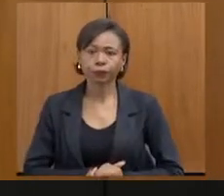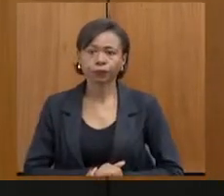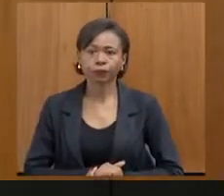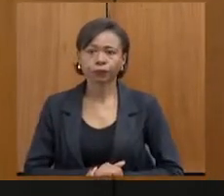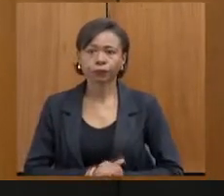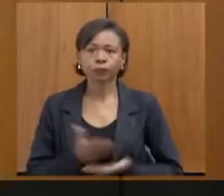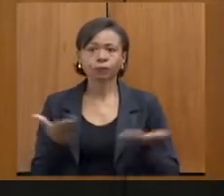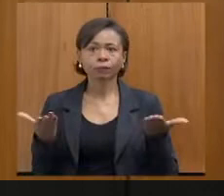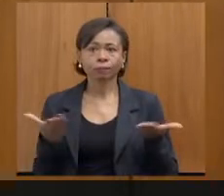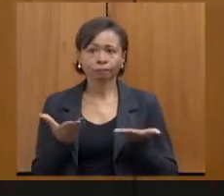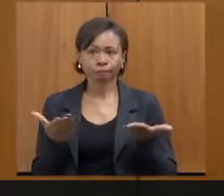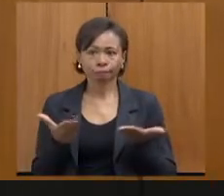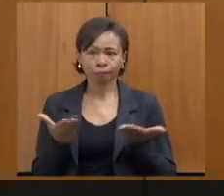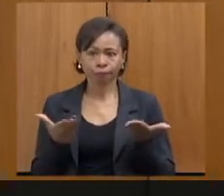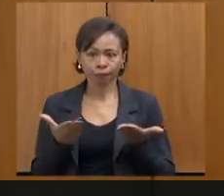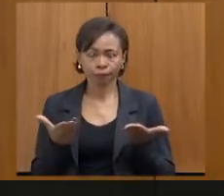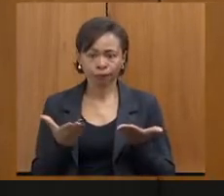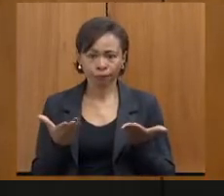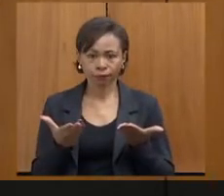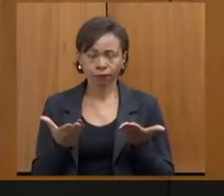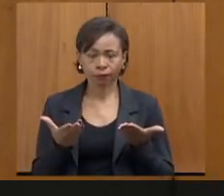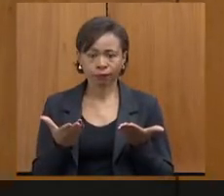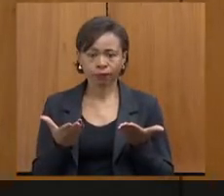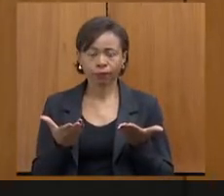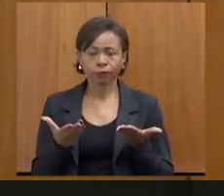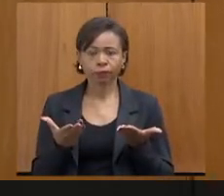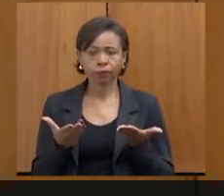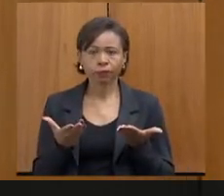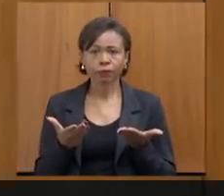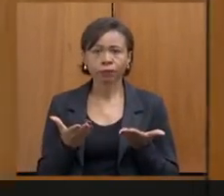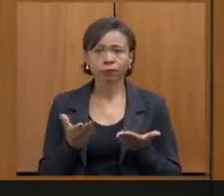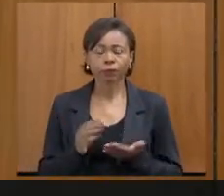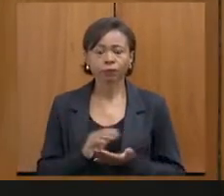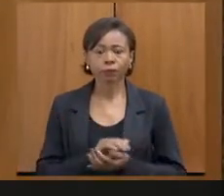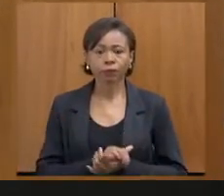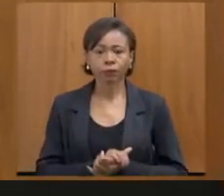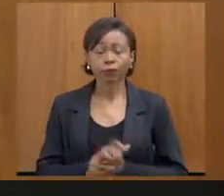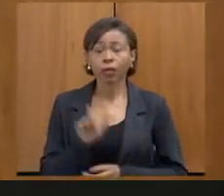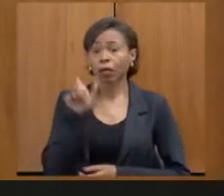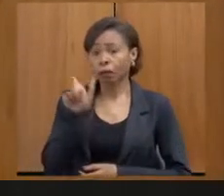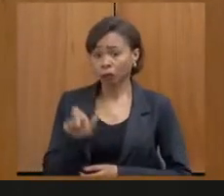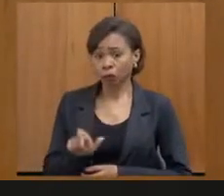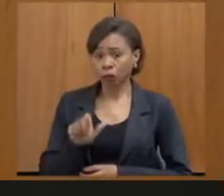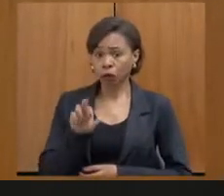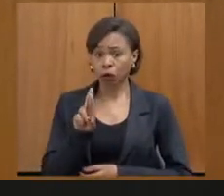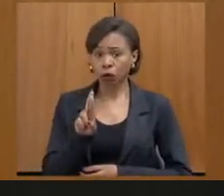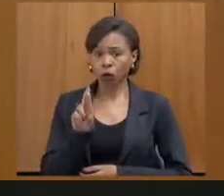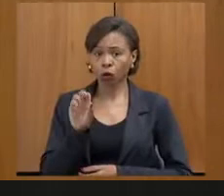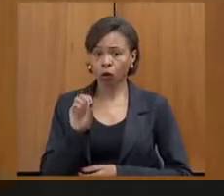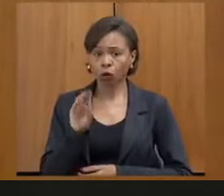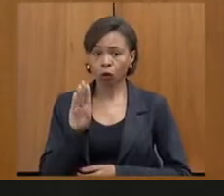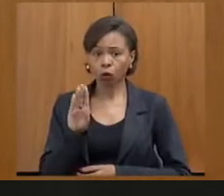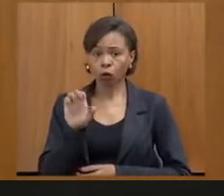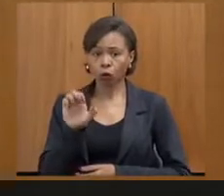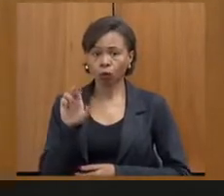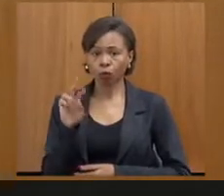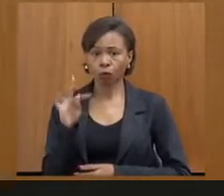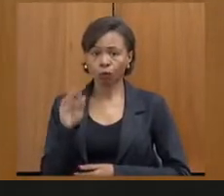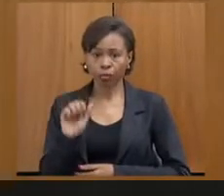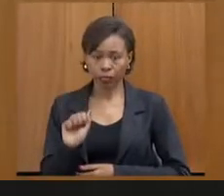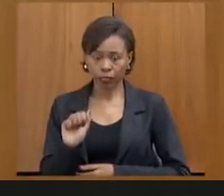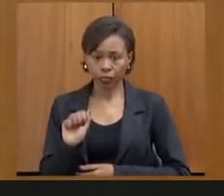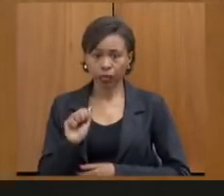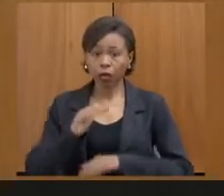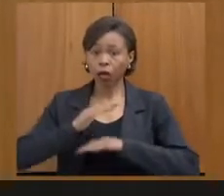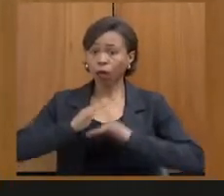Agora vamos passar aqui para a Roberta, que é psicóloga, trabalha também